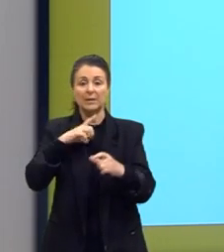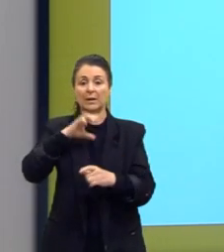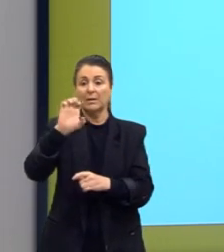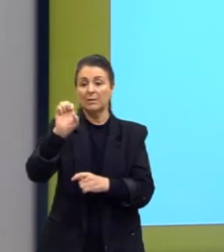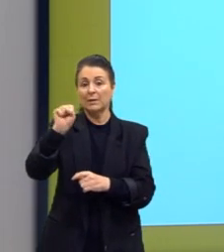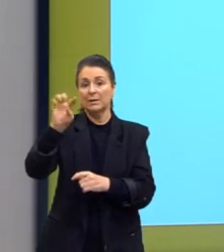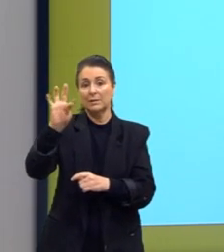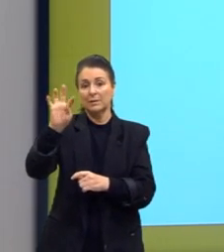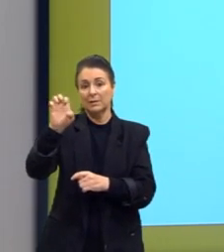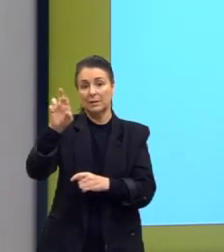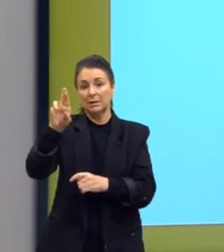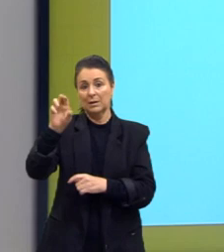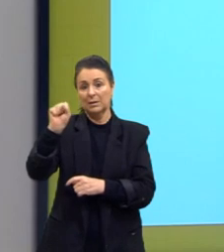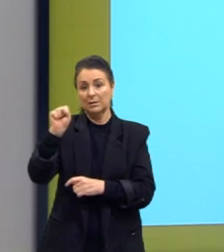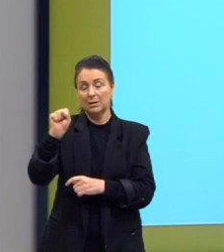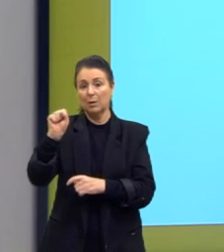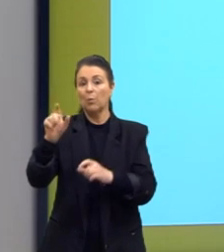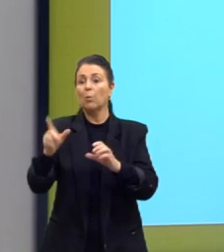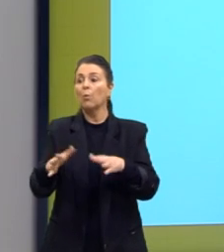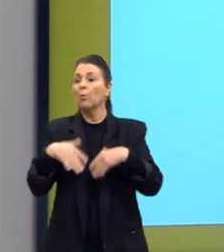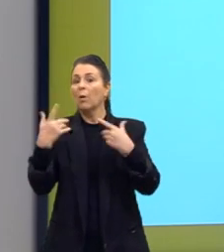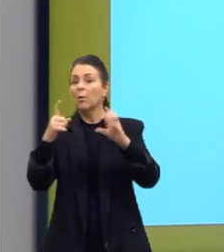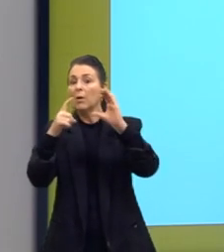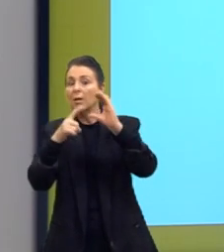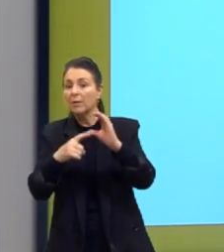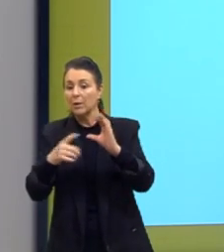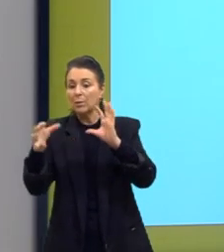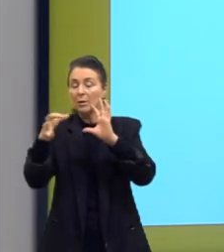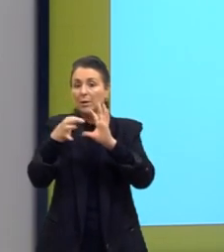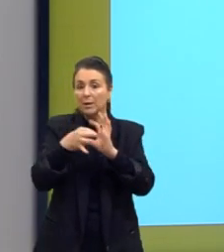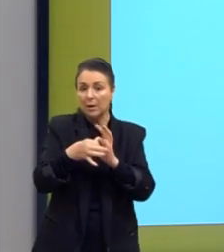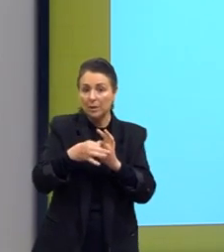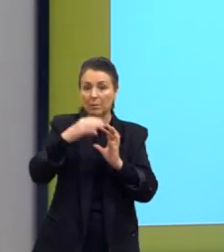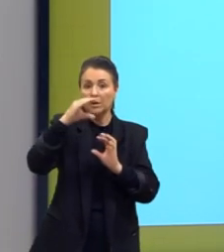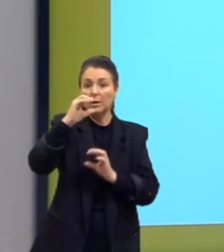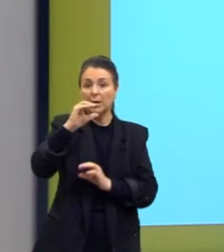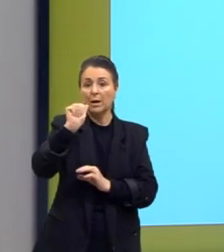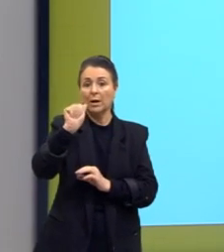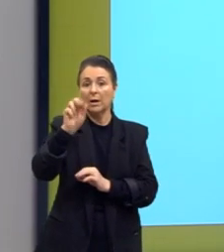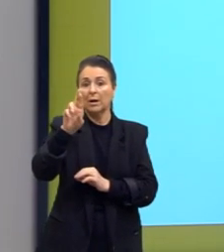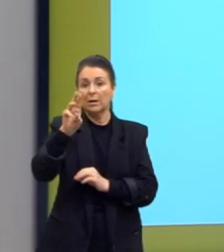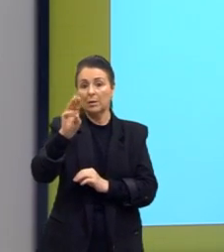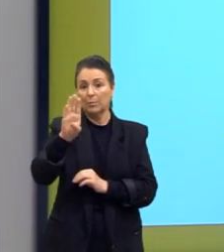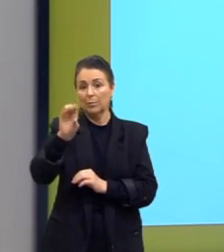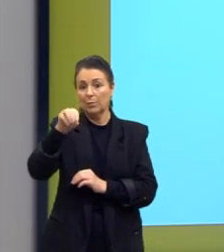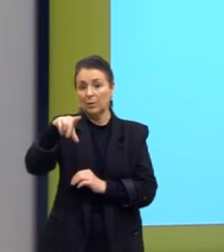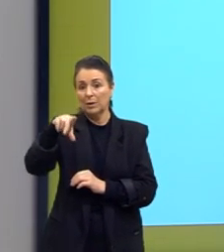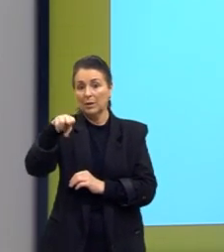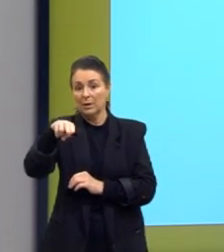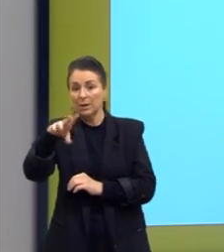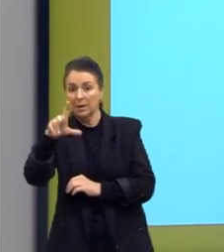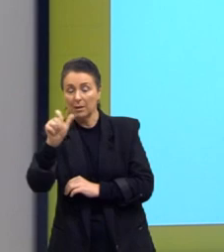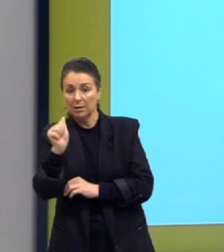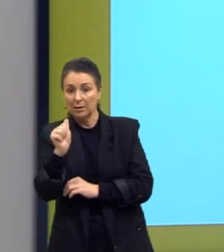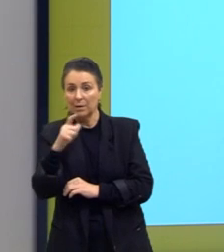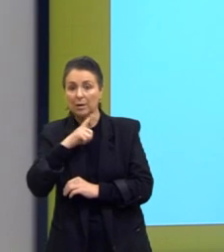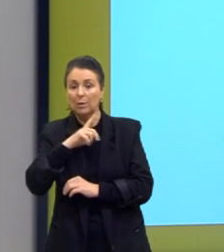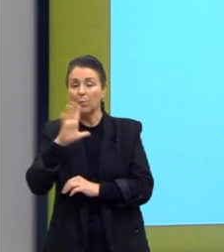que ver qual cadeia está ligada na carboxila, na carbonila, desculpa, na dupla O, qual